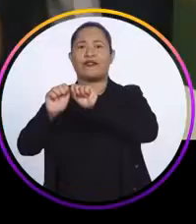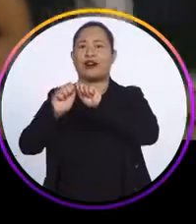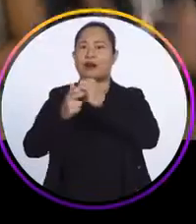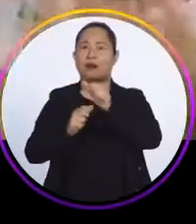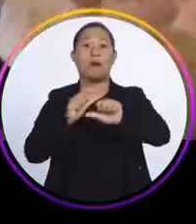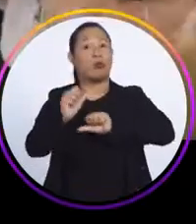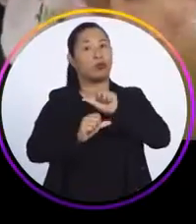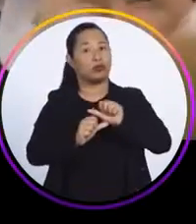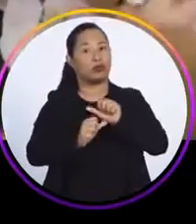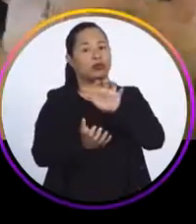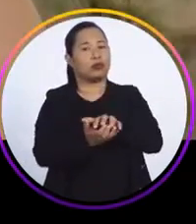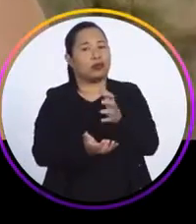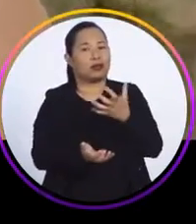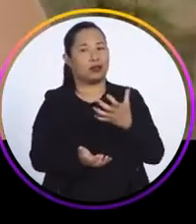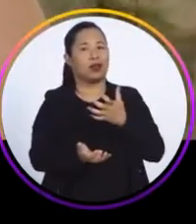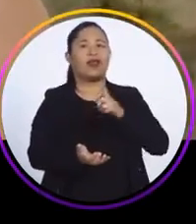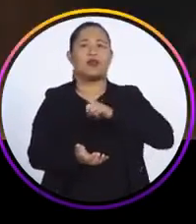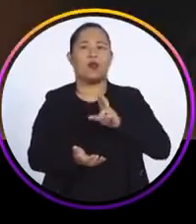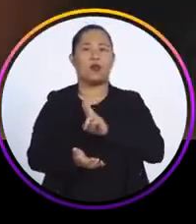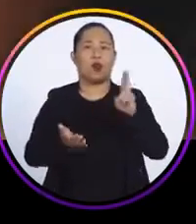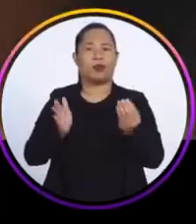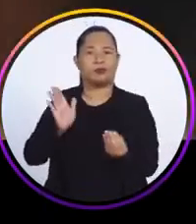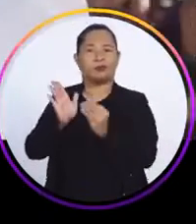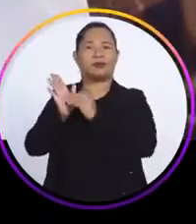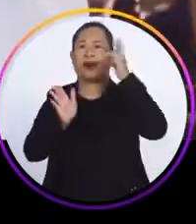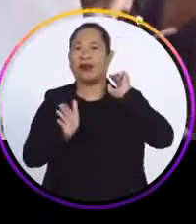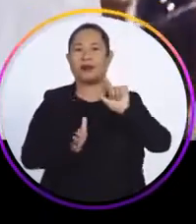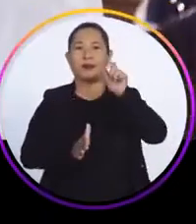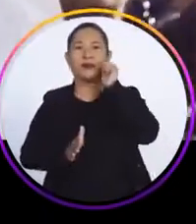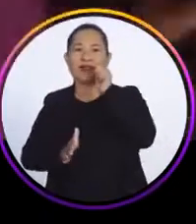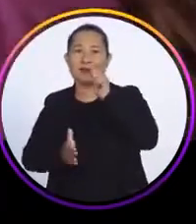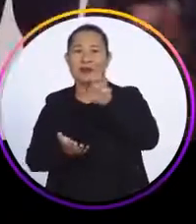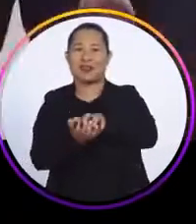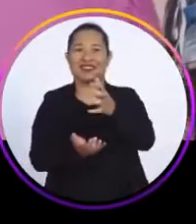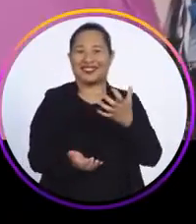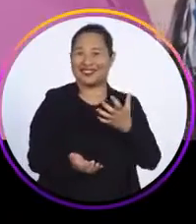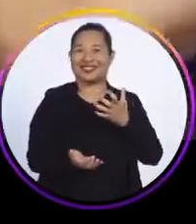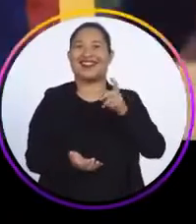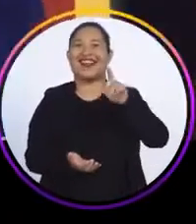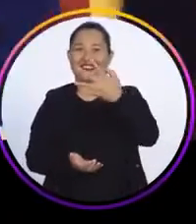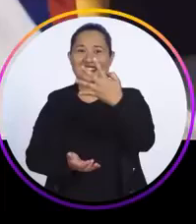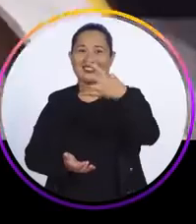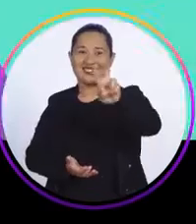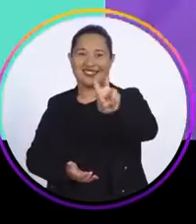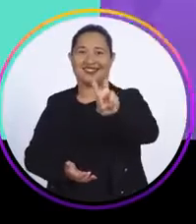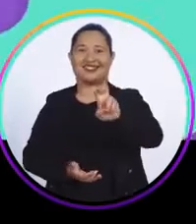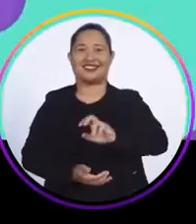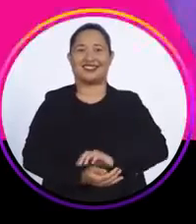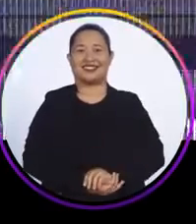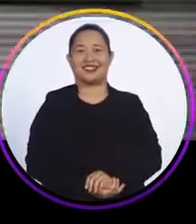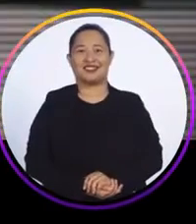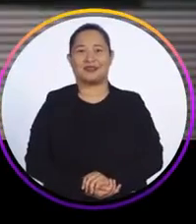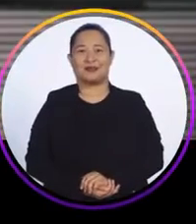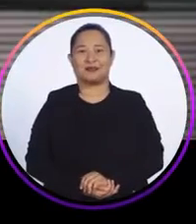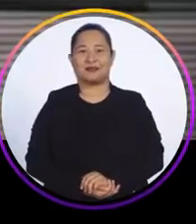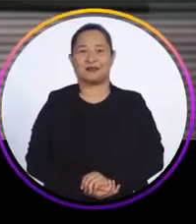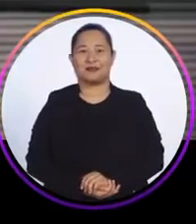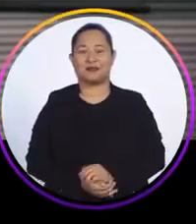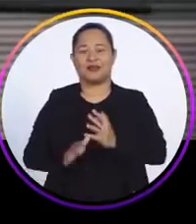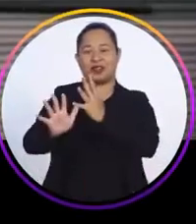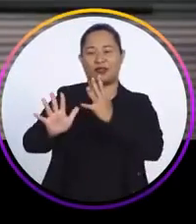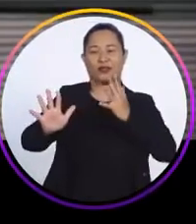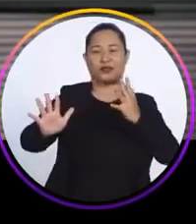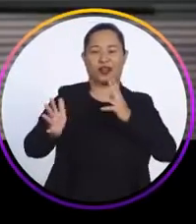faz. A mudança que Pernambuco quer tem o nome de Raquel. mulher que Pernambuco quer, pode receber. Ela